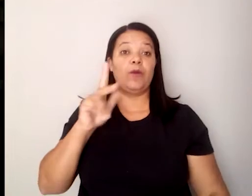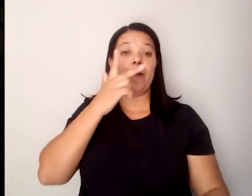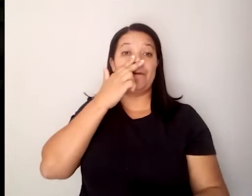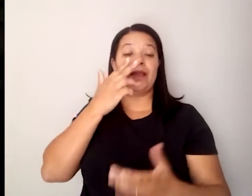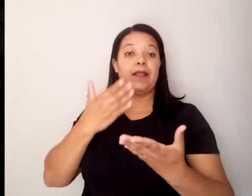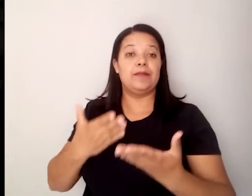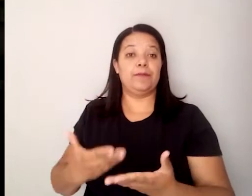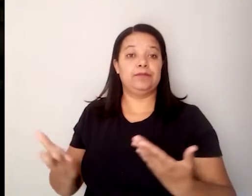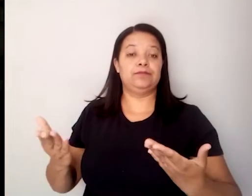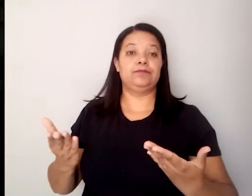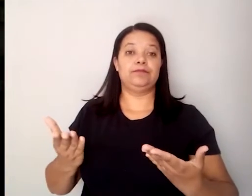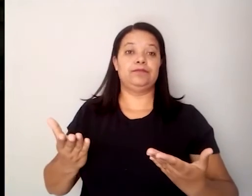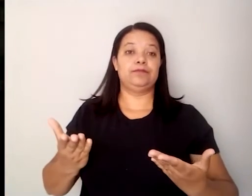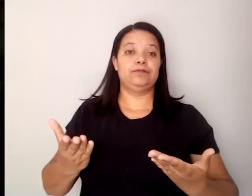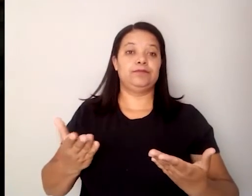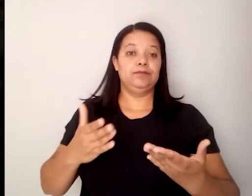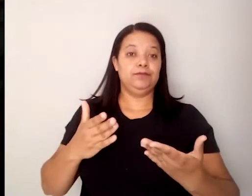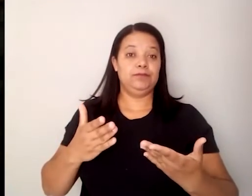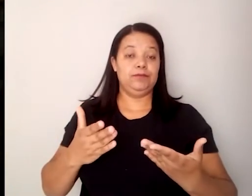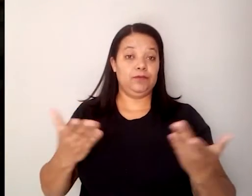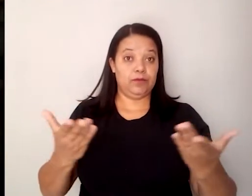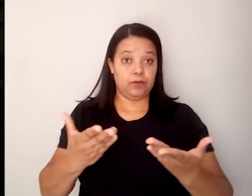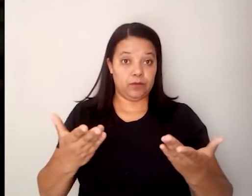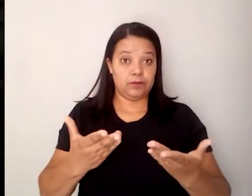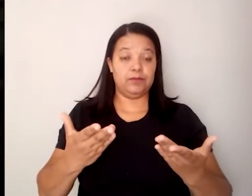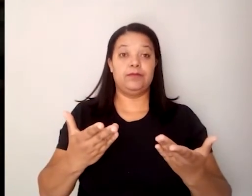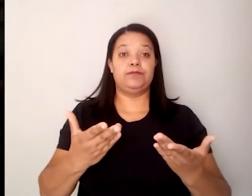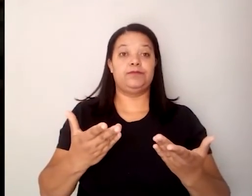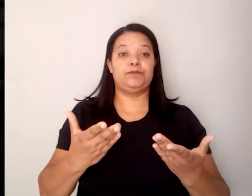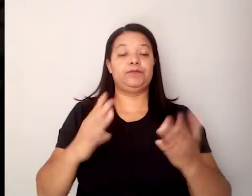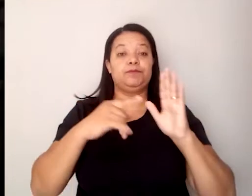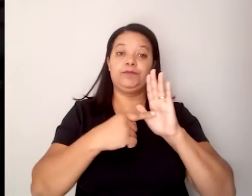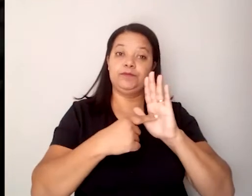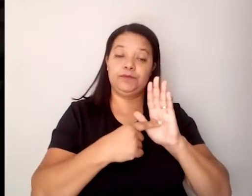vem se sobrepor na página do livro